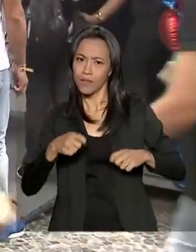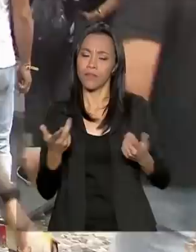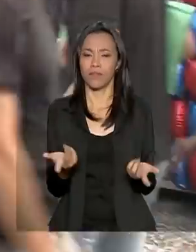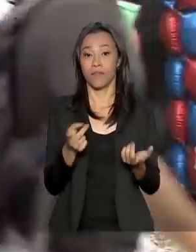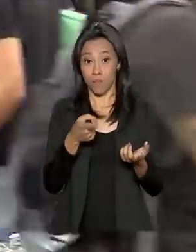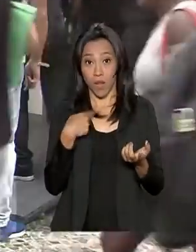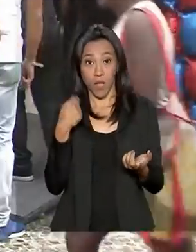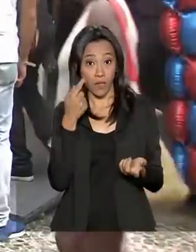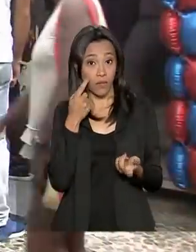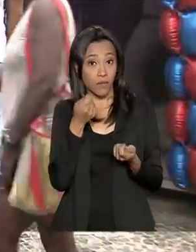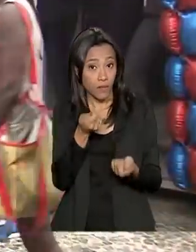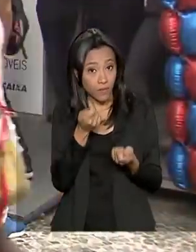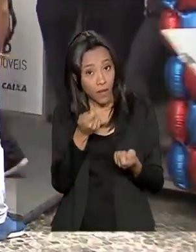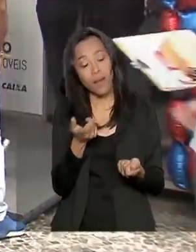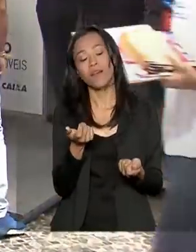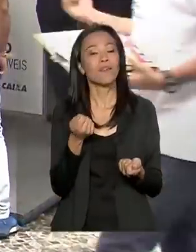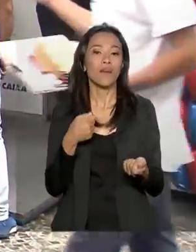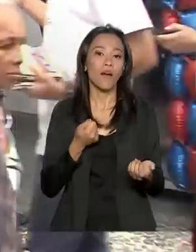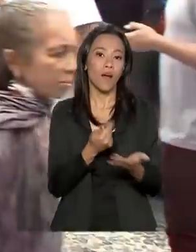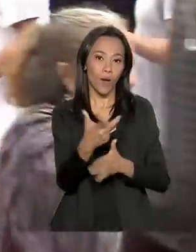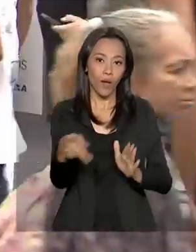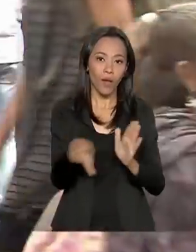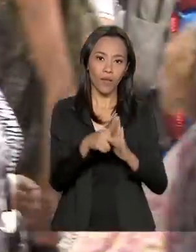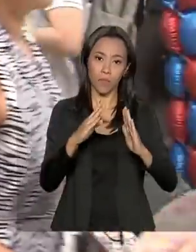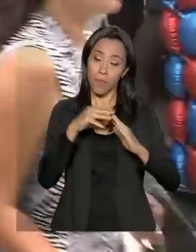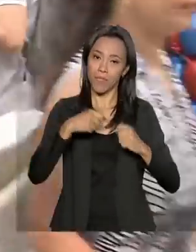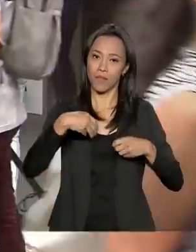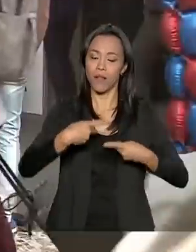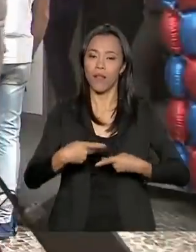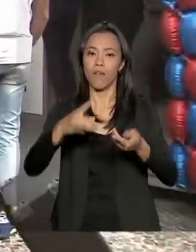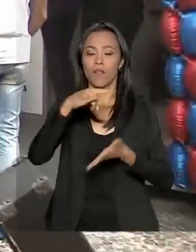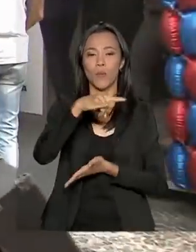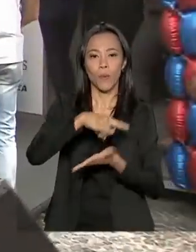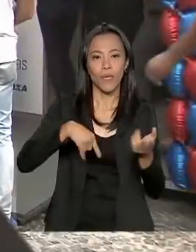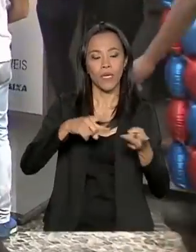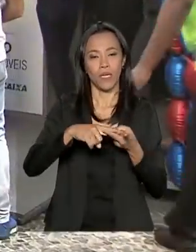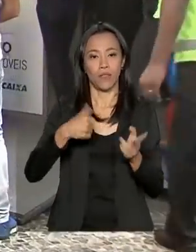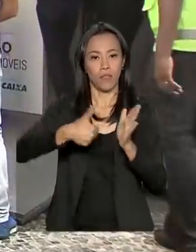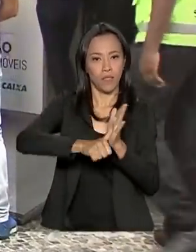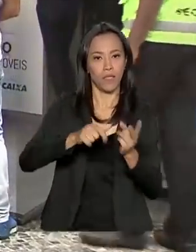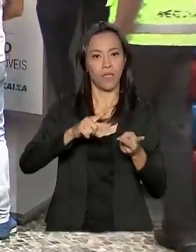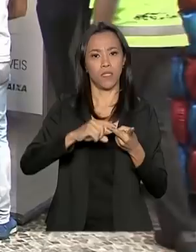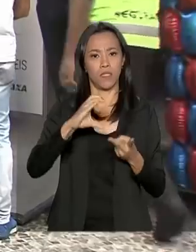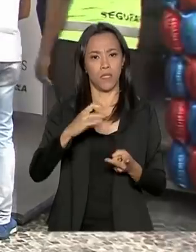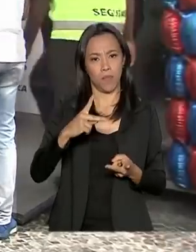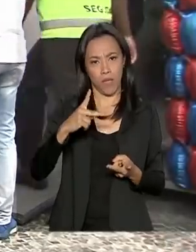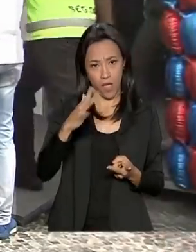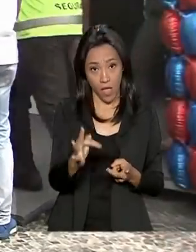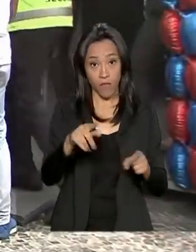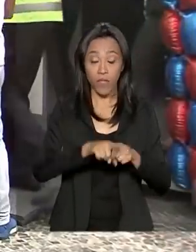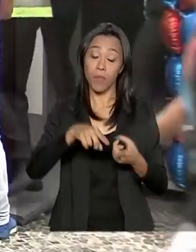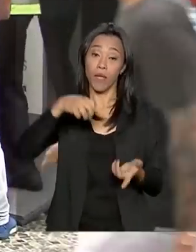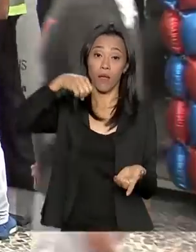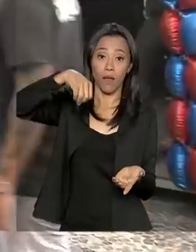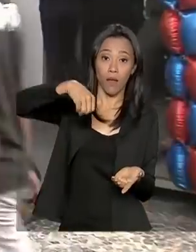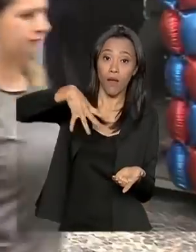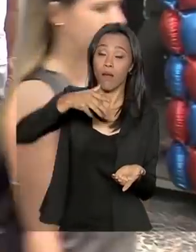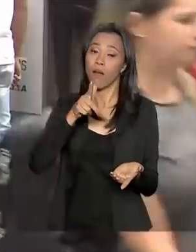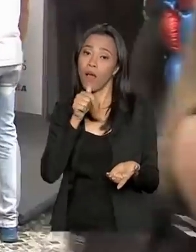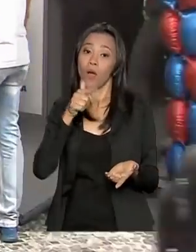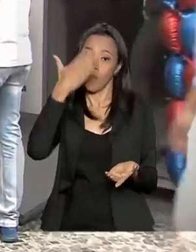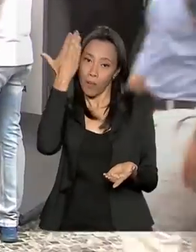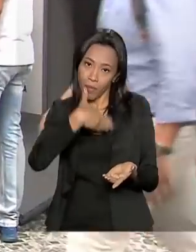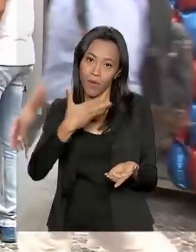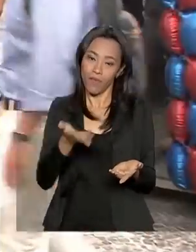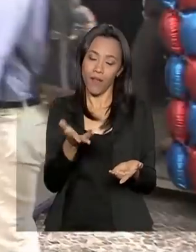tentar o financiamento da casa própria, é preciso levar documentos pessoais, como identidade, CPF e comprovantes de renda e de residência.